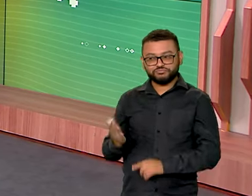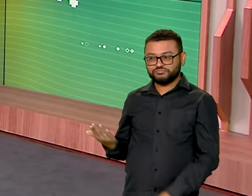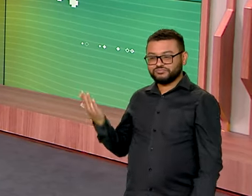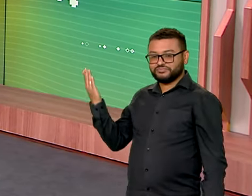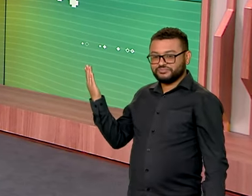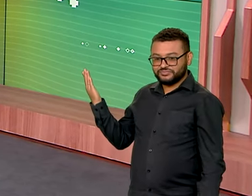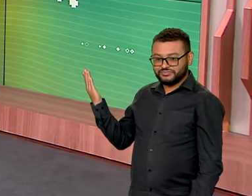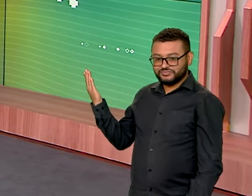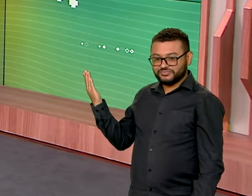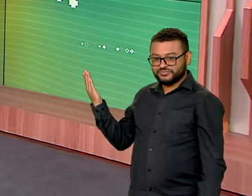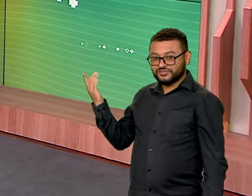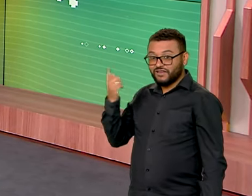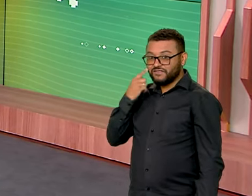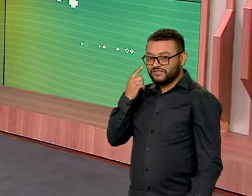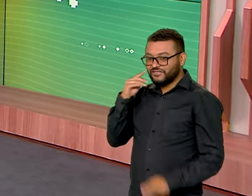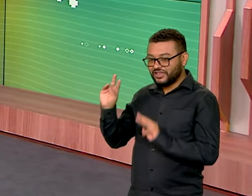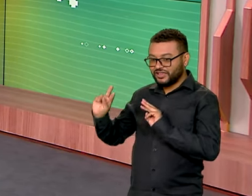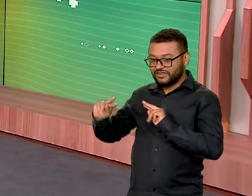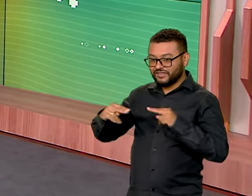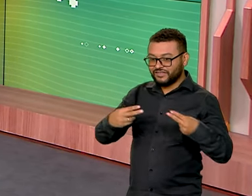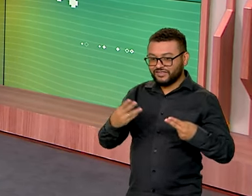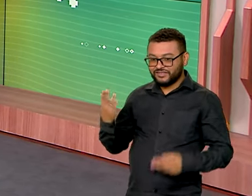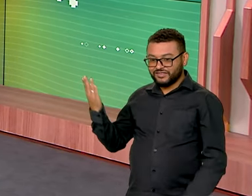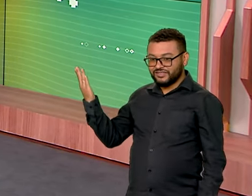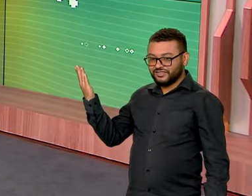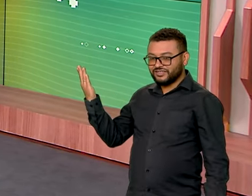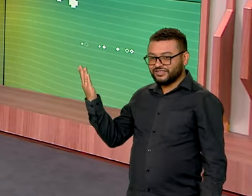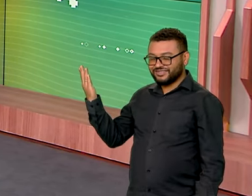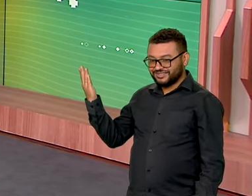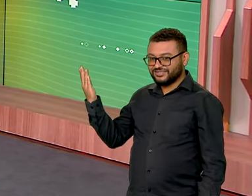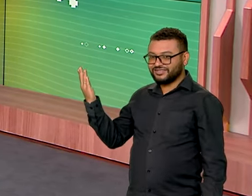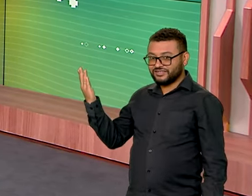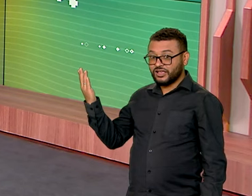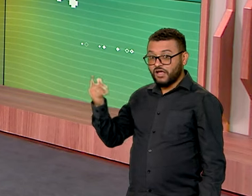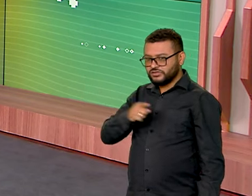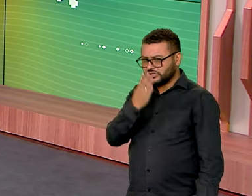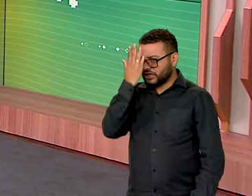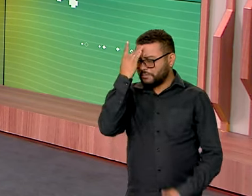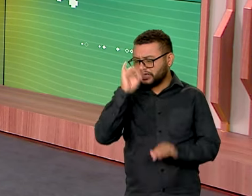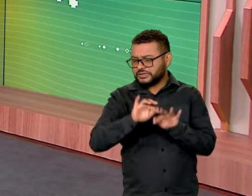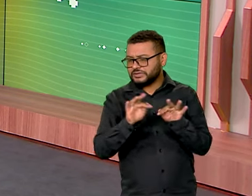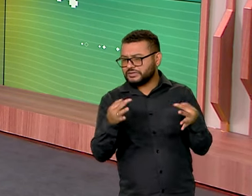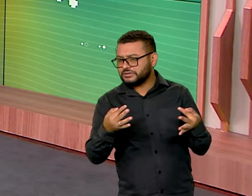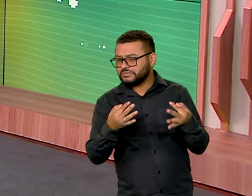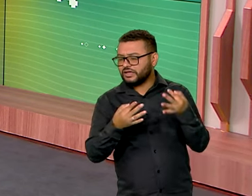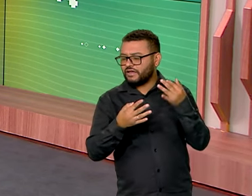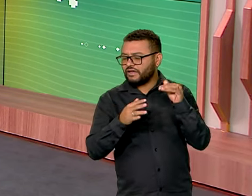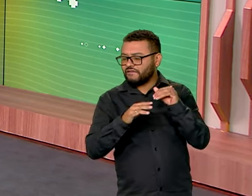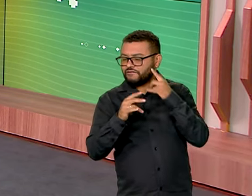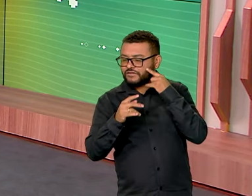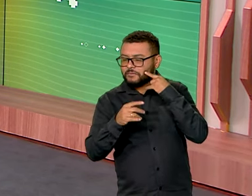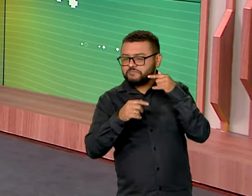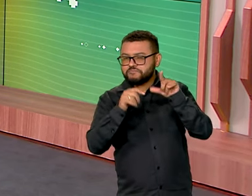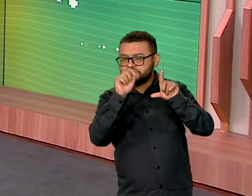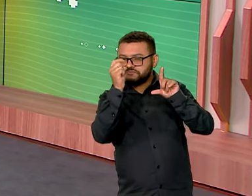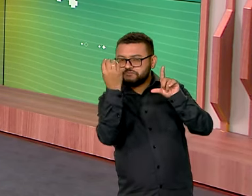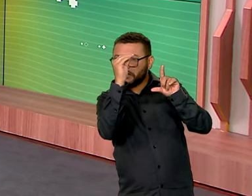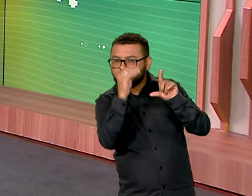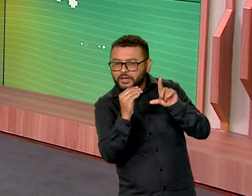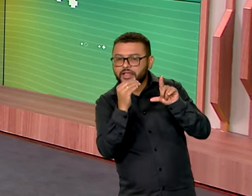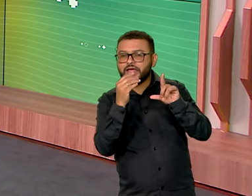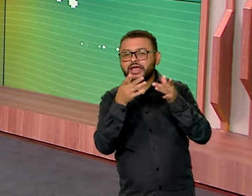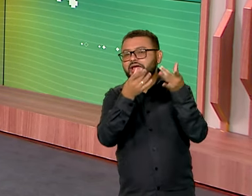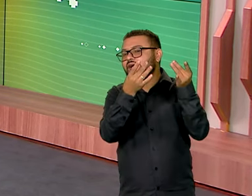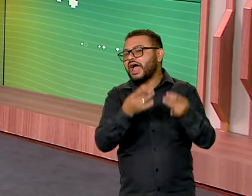Comunica.br. Olha aí o endereço, gov.br barra Comunica.br. É simples, é fácil, você vai lá e descobre um pouco